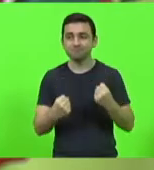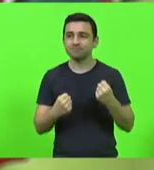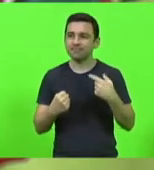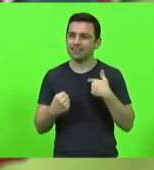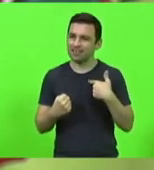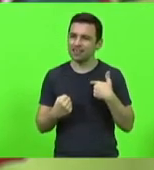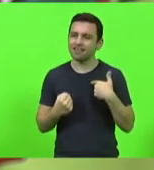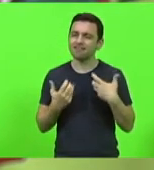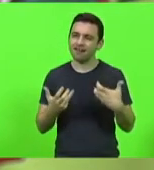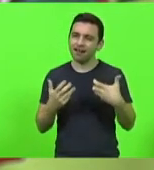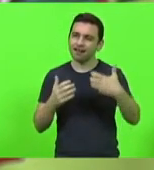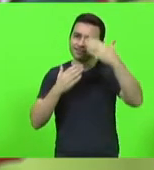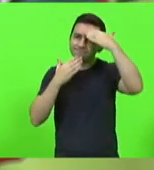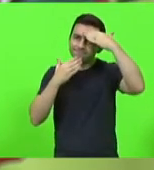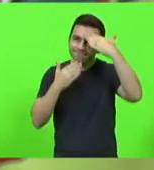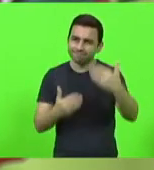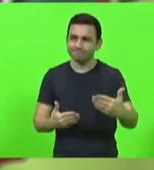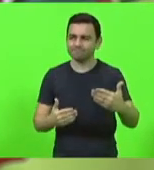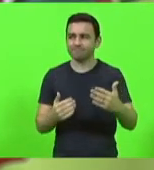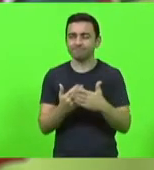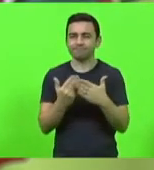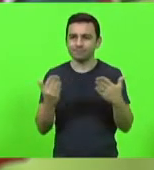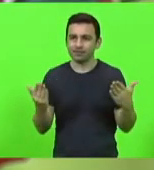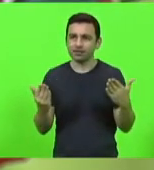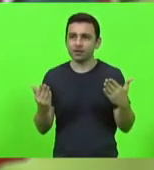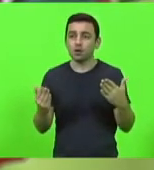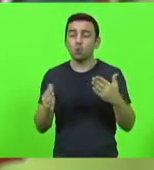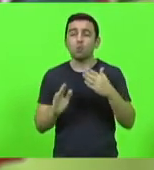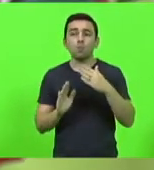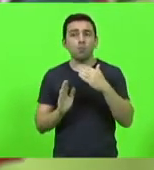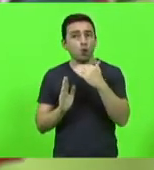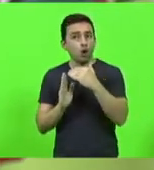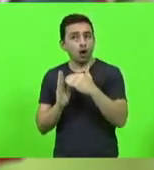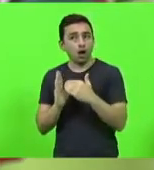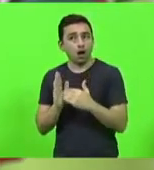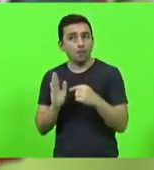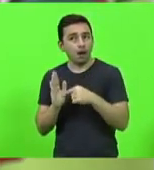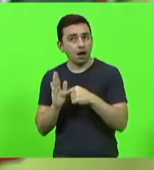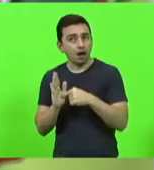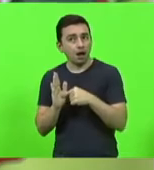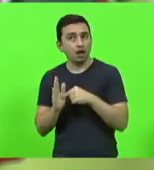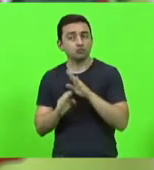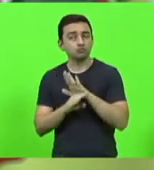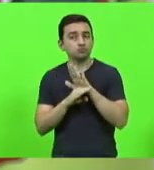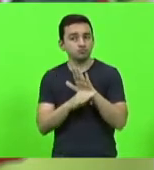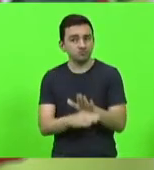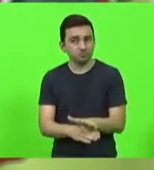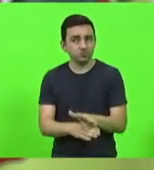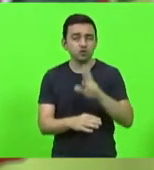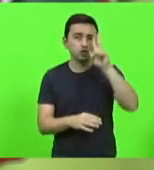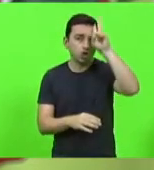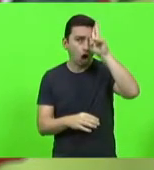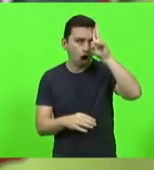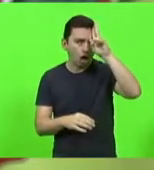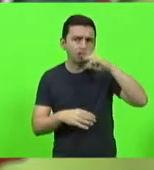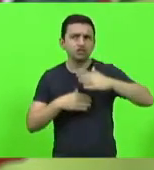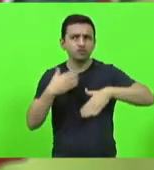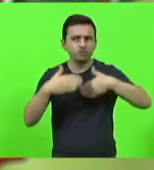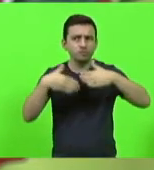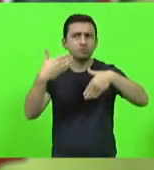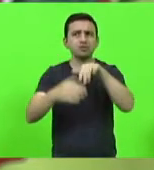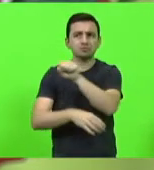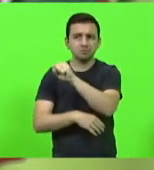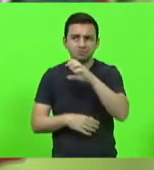questão aqui de agradecer, porque, de fato, esse programa é um divisor de águas na história do desenvolvimento de Santa Catarina.